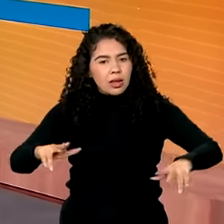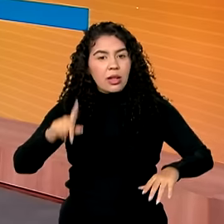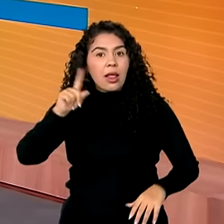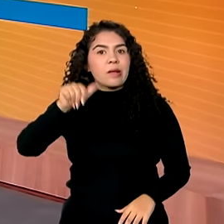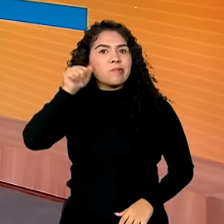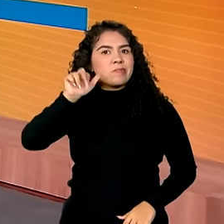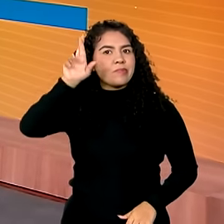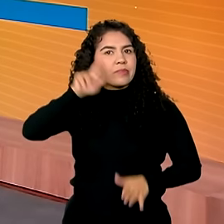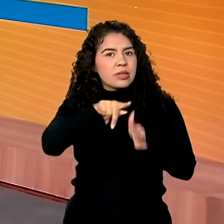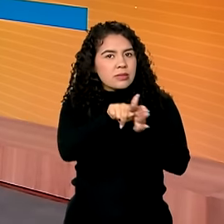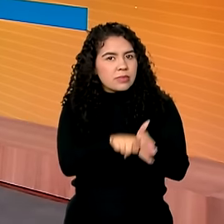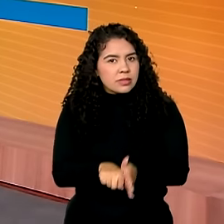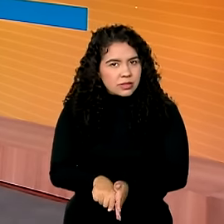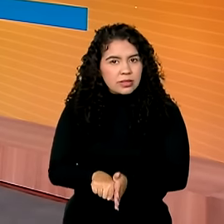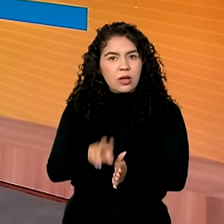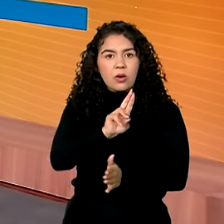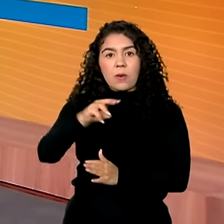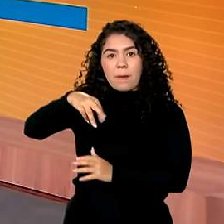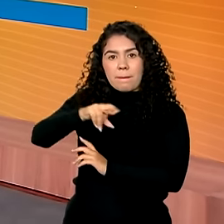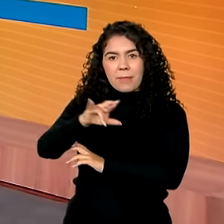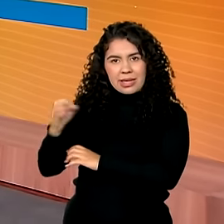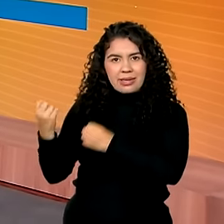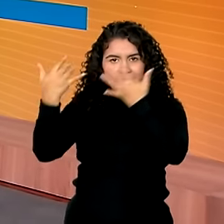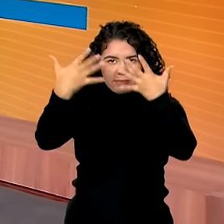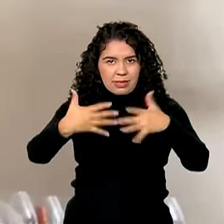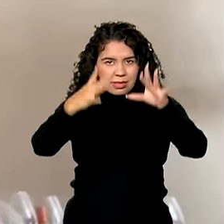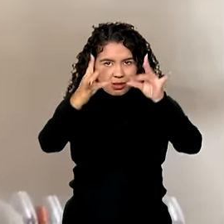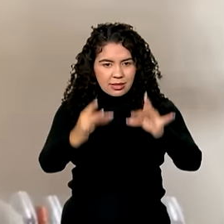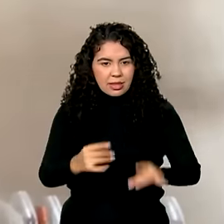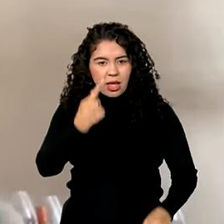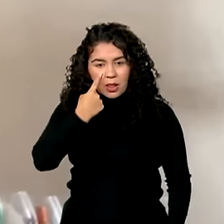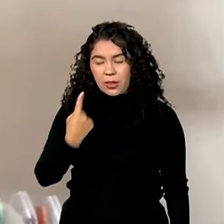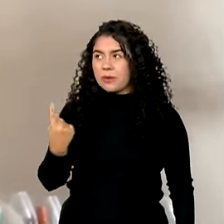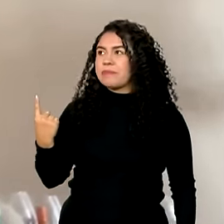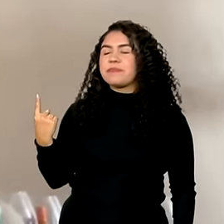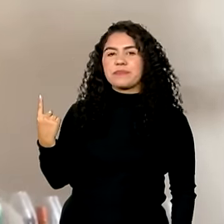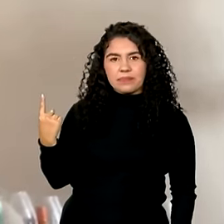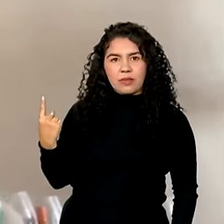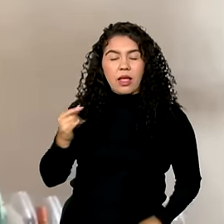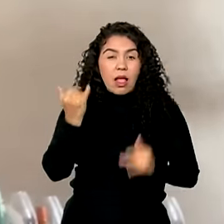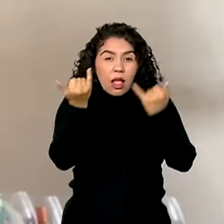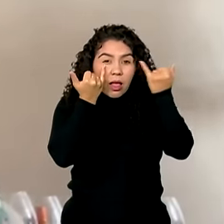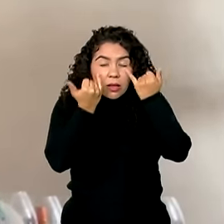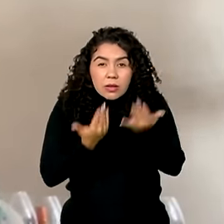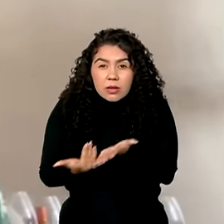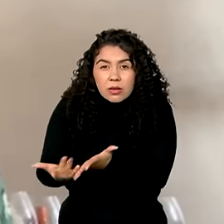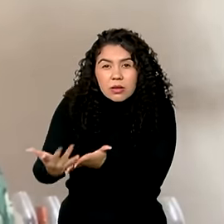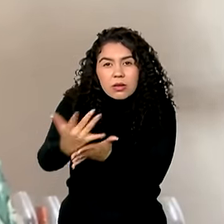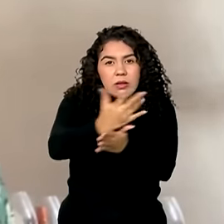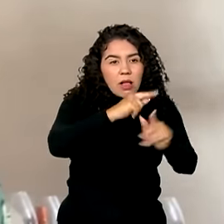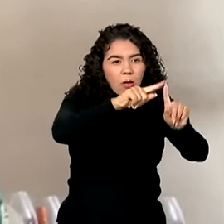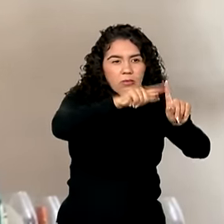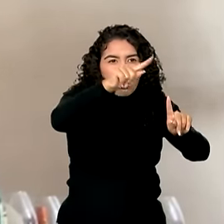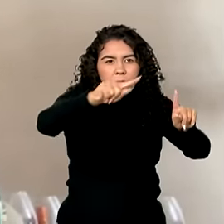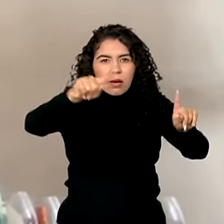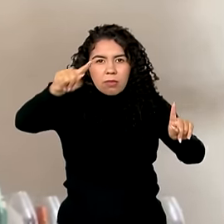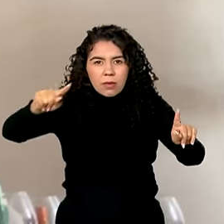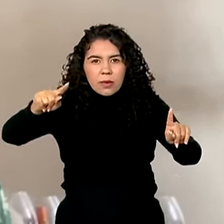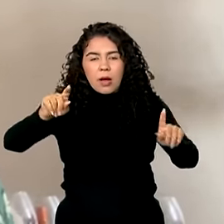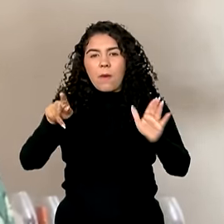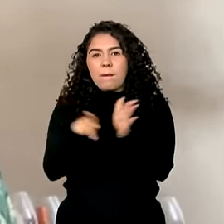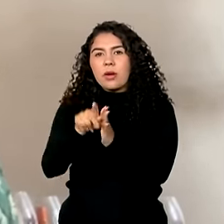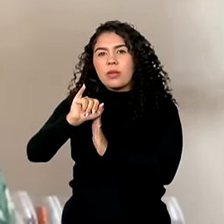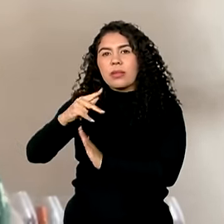pesquisadora do IPEA, Maria Andréa Lameiras. Os dados do indicador IPEA de inflação por faixa de renda